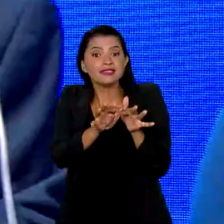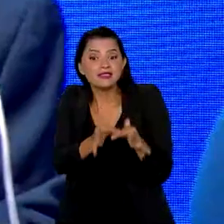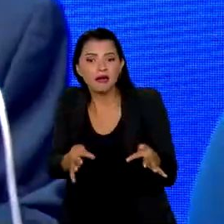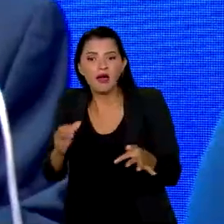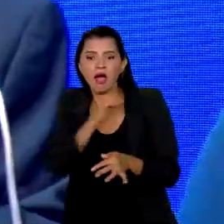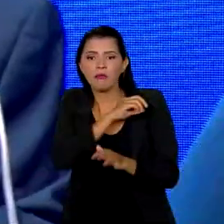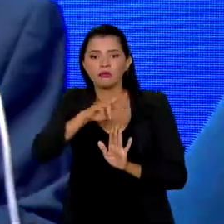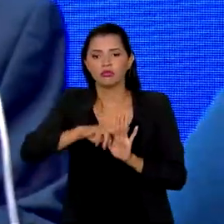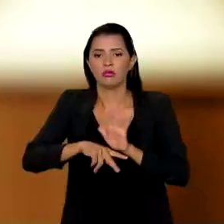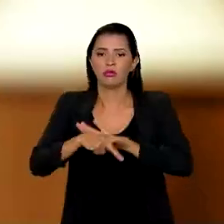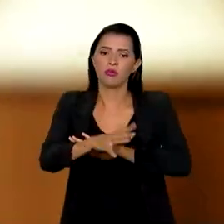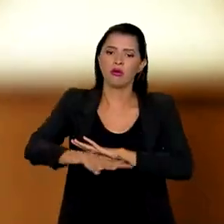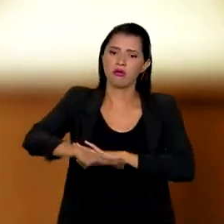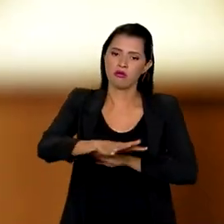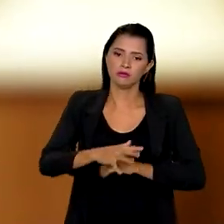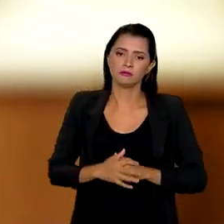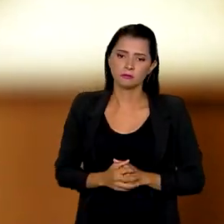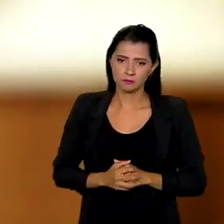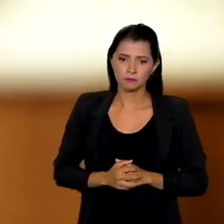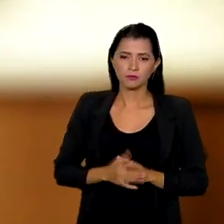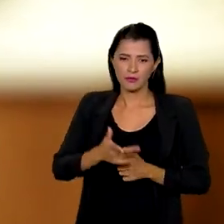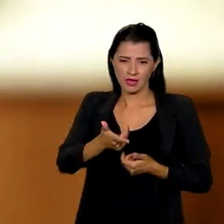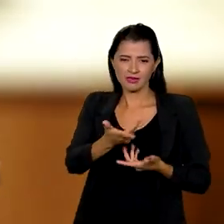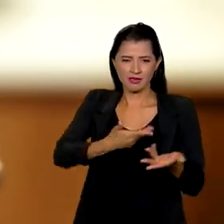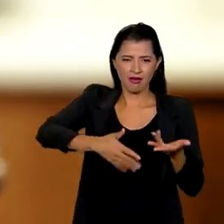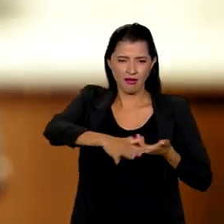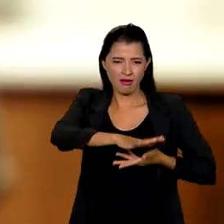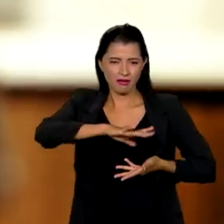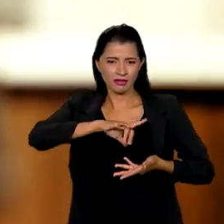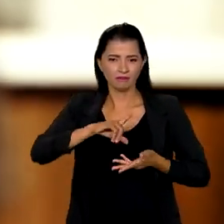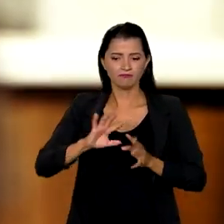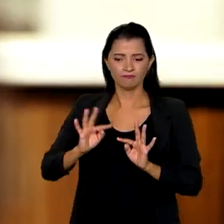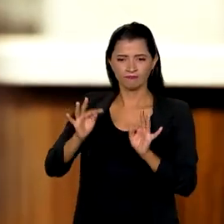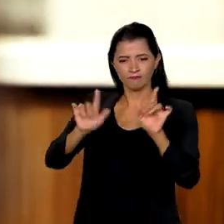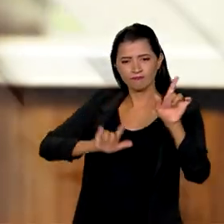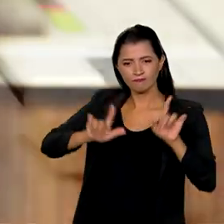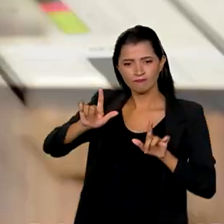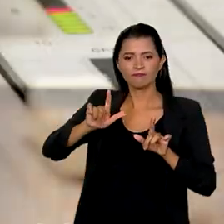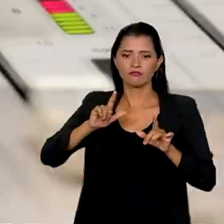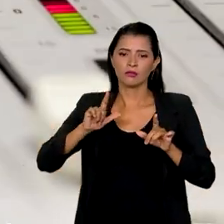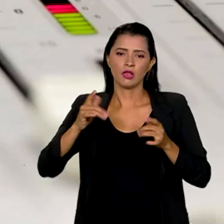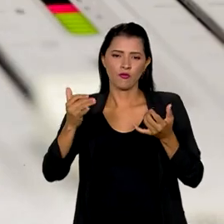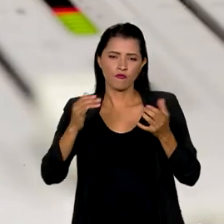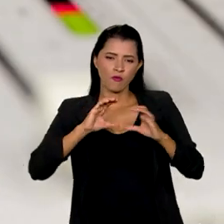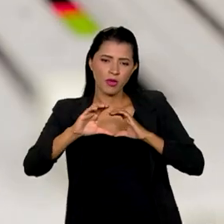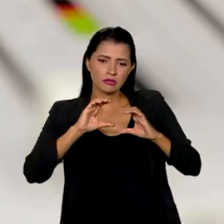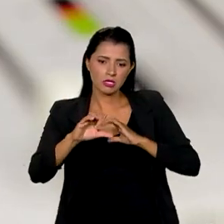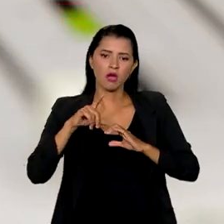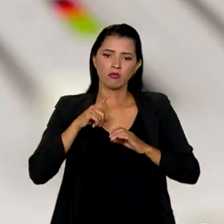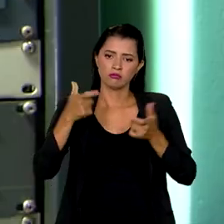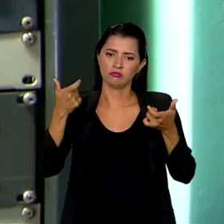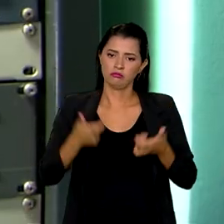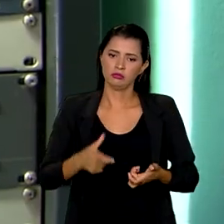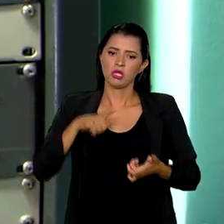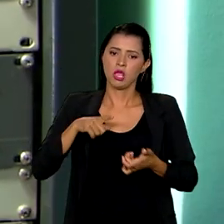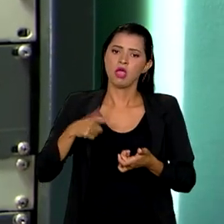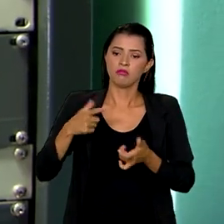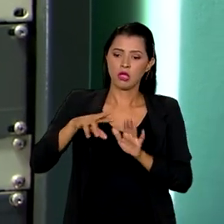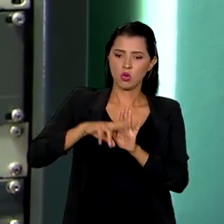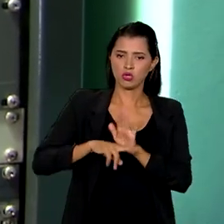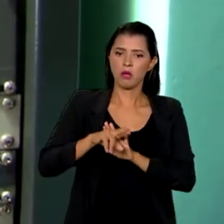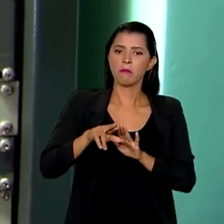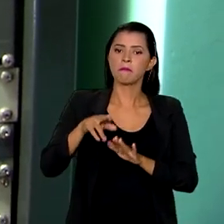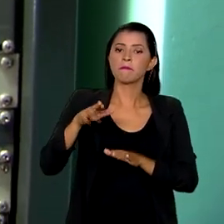regulatória do setor. O mercado de telecomunicações exige um ambiente regulatório mais justo, em que